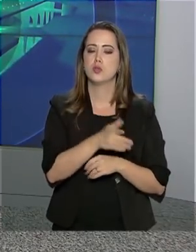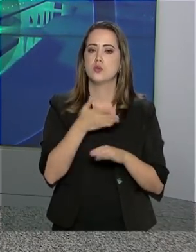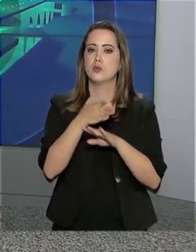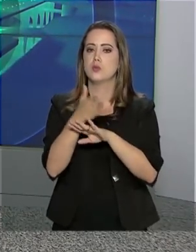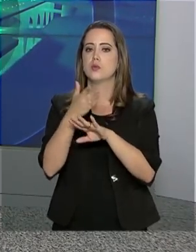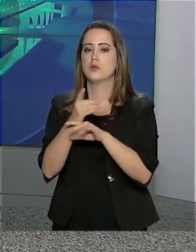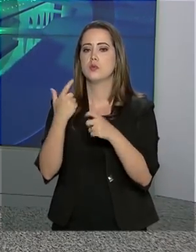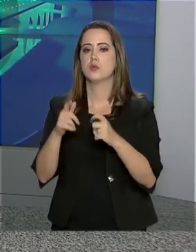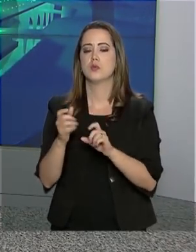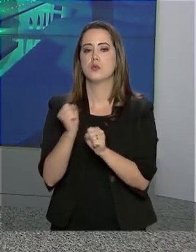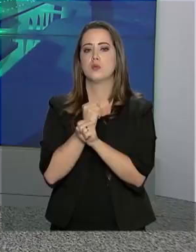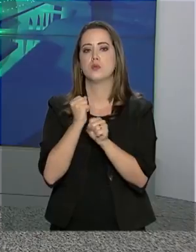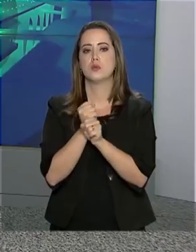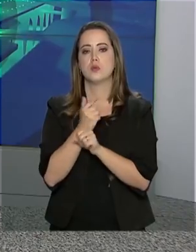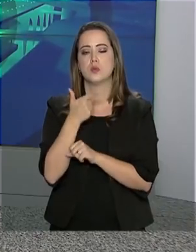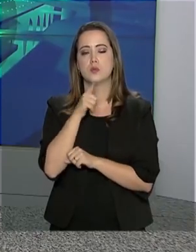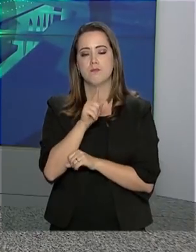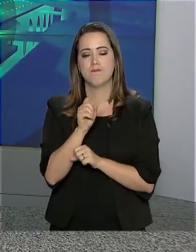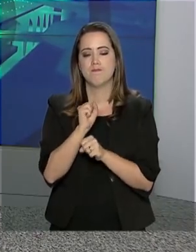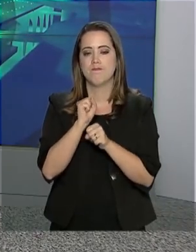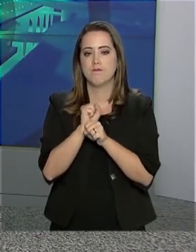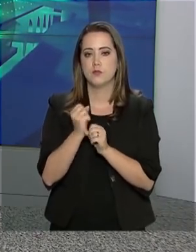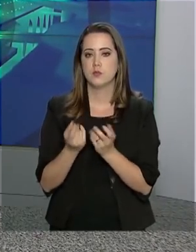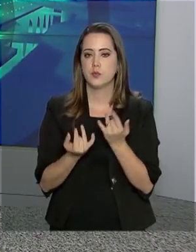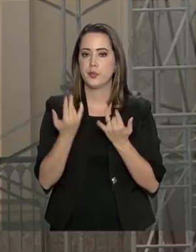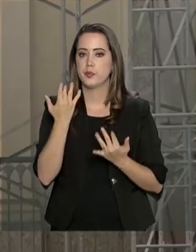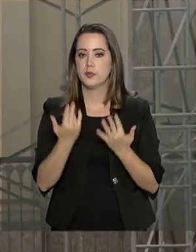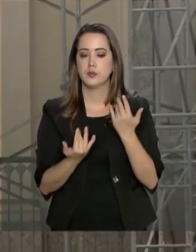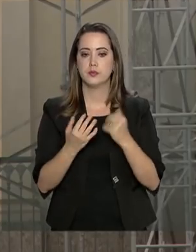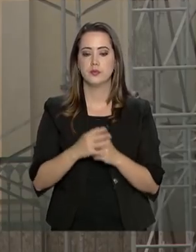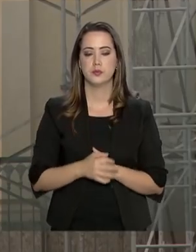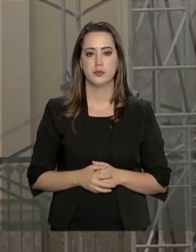ter acesso às obras que resistiram ao fogo.